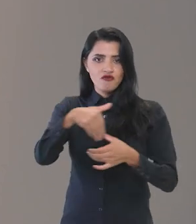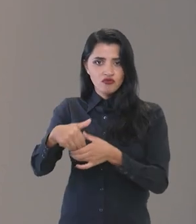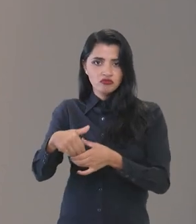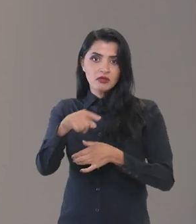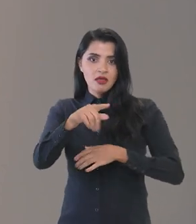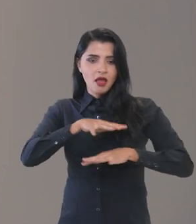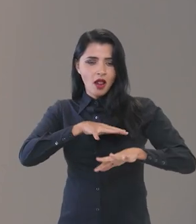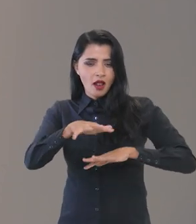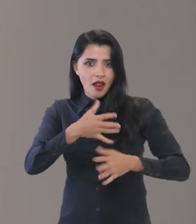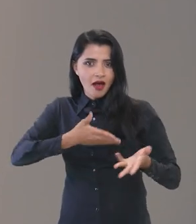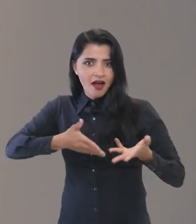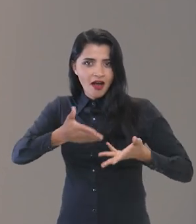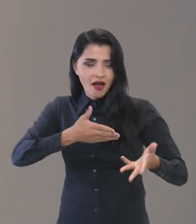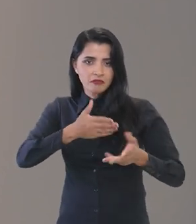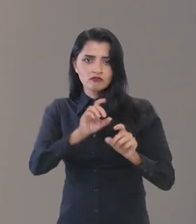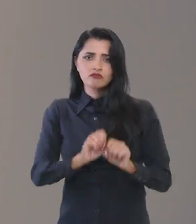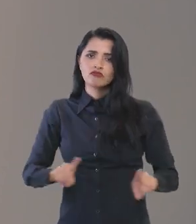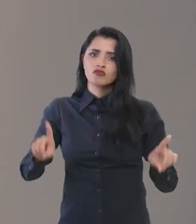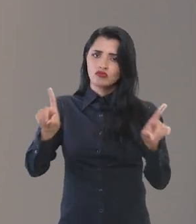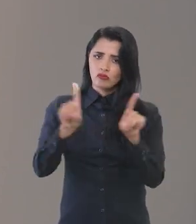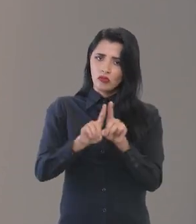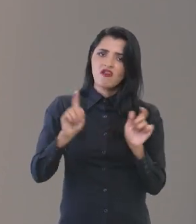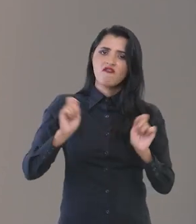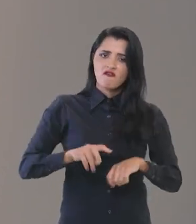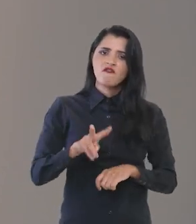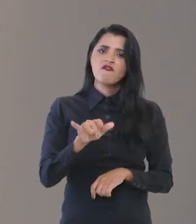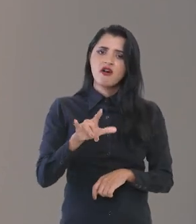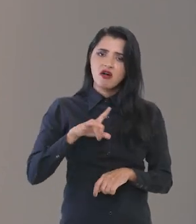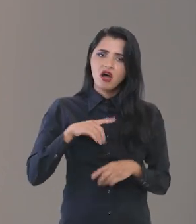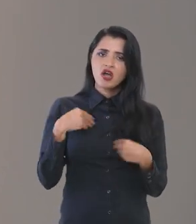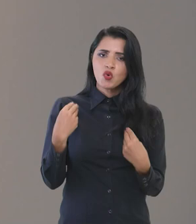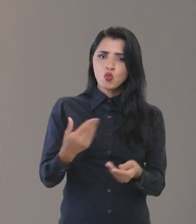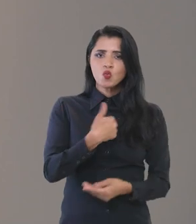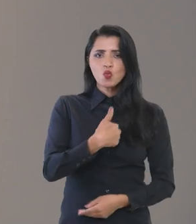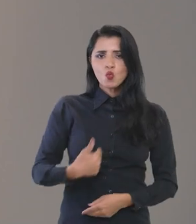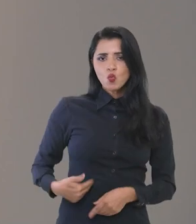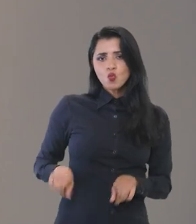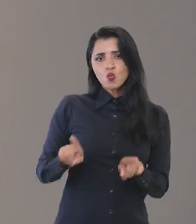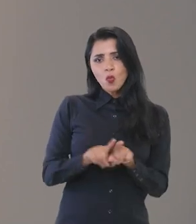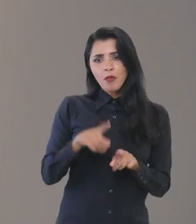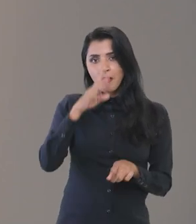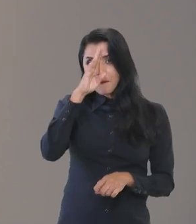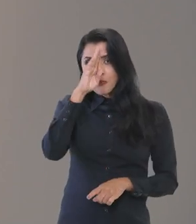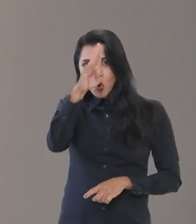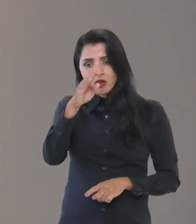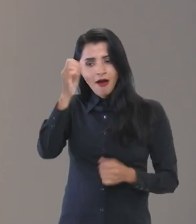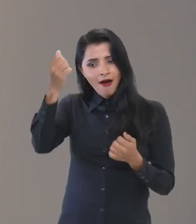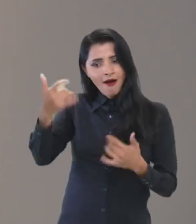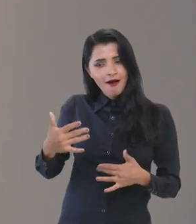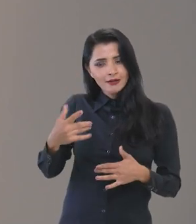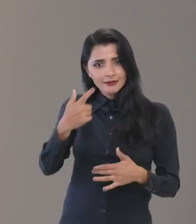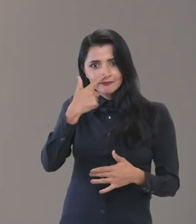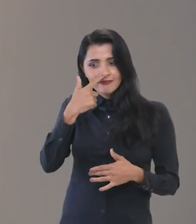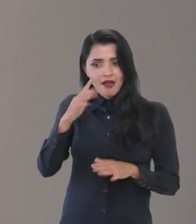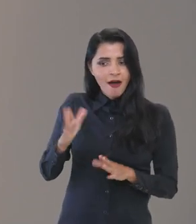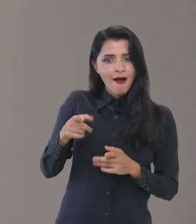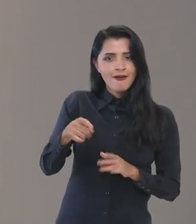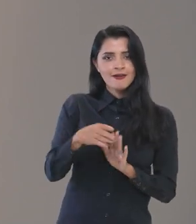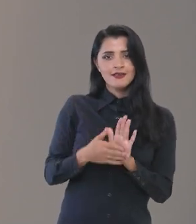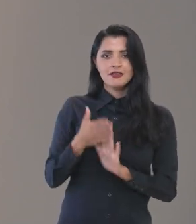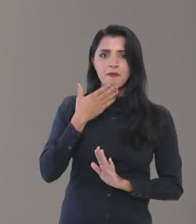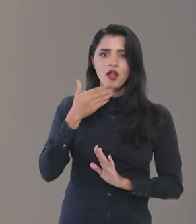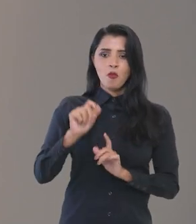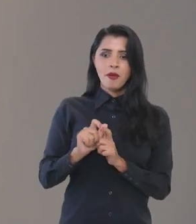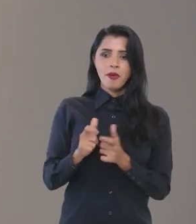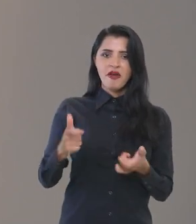votou. E essa mobilização por meio digital vai dar ao governo também o senso de prioridade. Porque